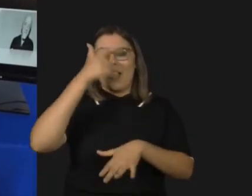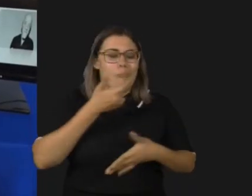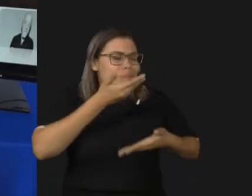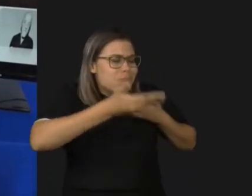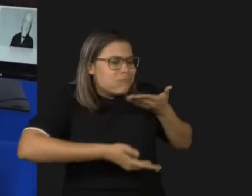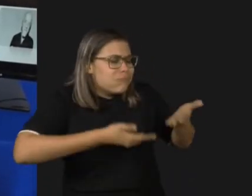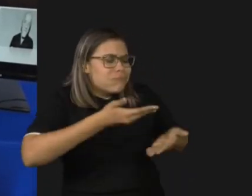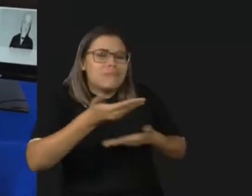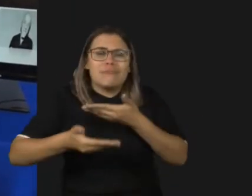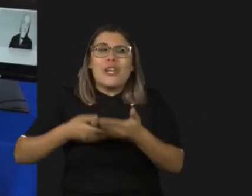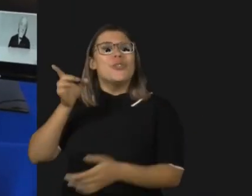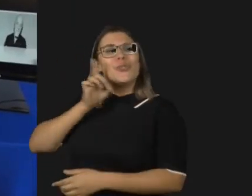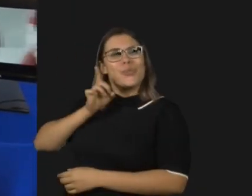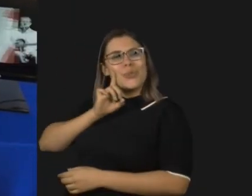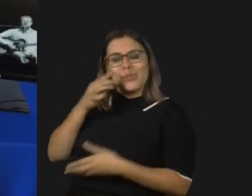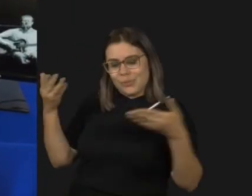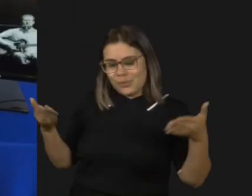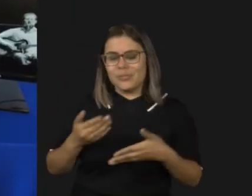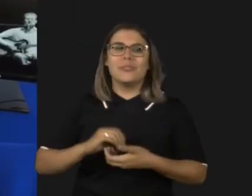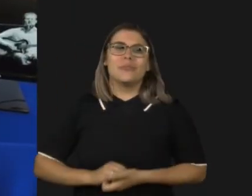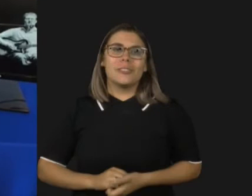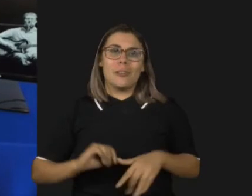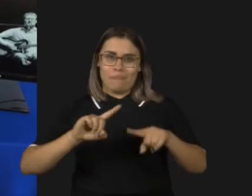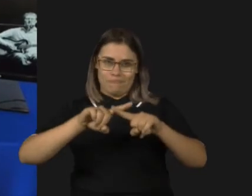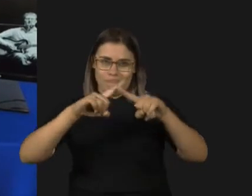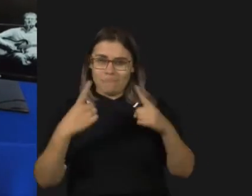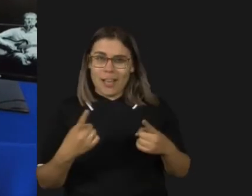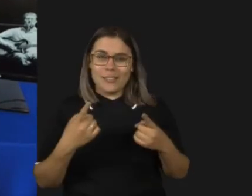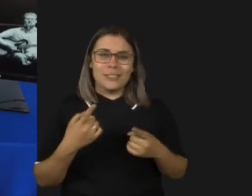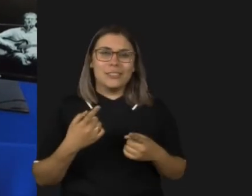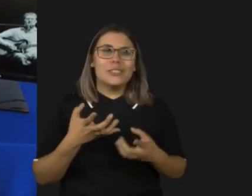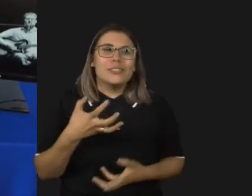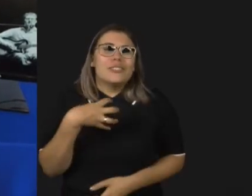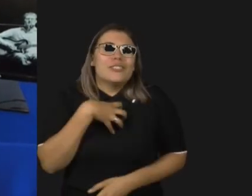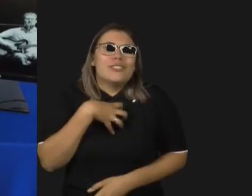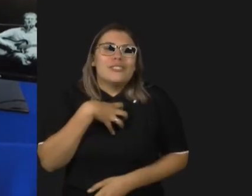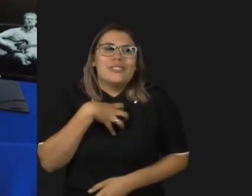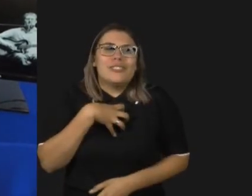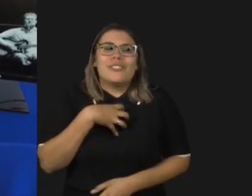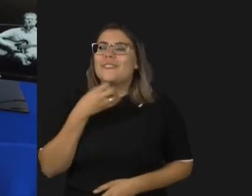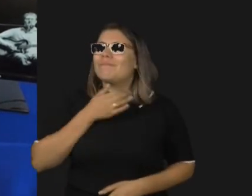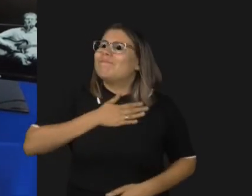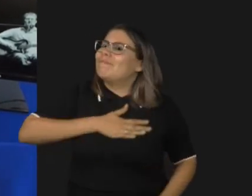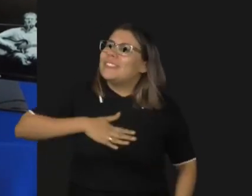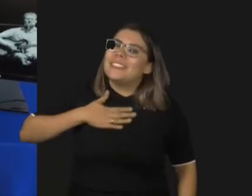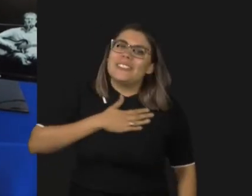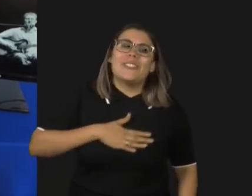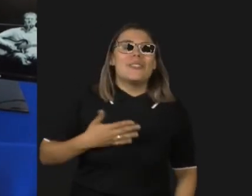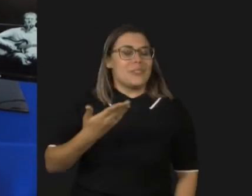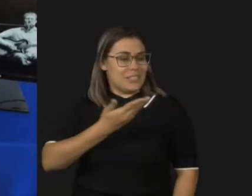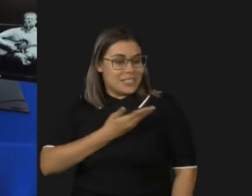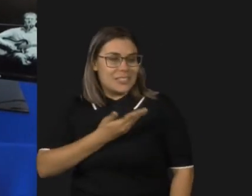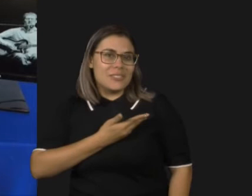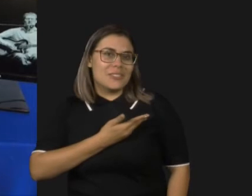possível no mundo de hoje mas nada me dá mais prazer do que estar na companhia de um meu grande amigo